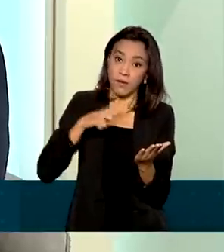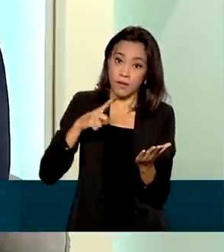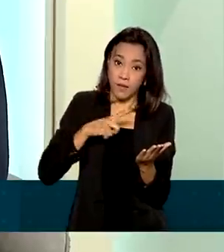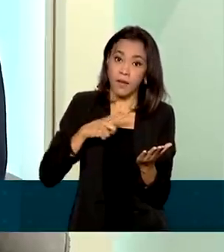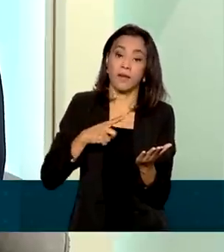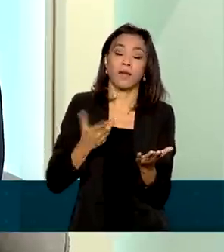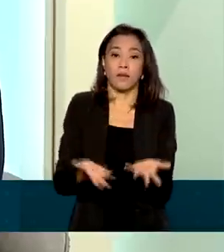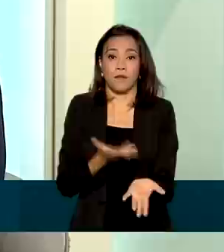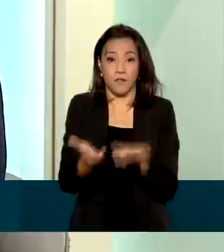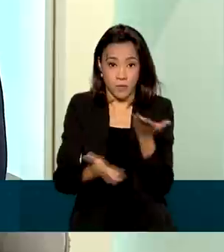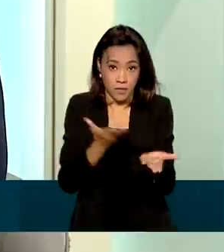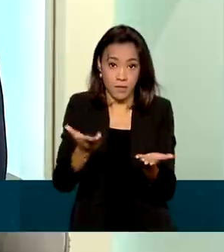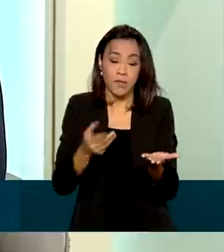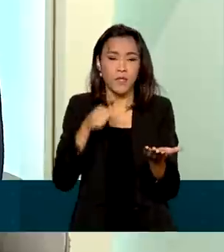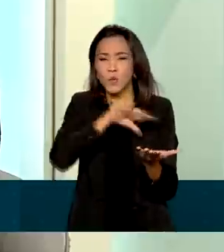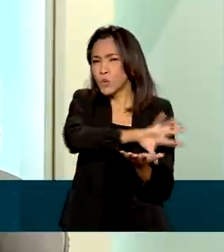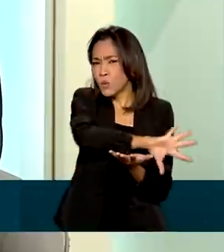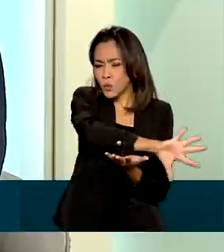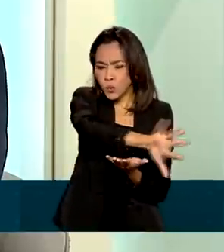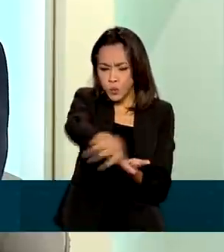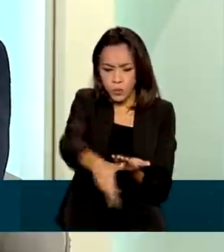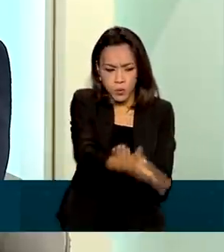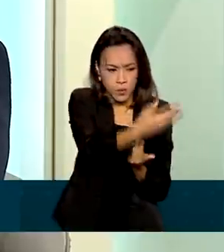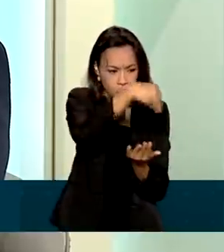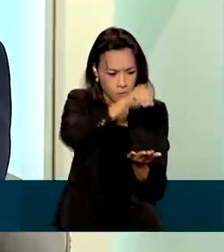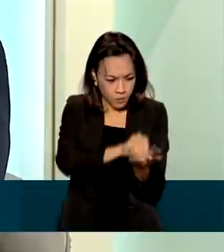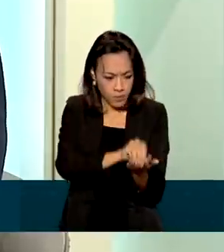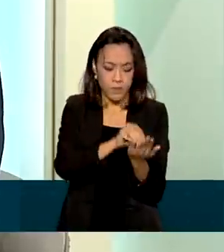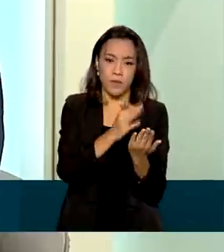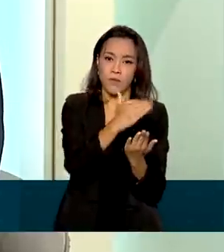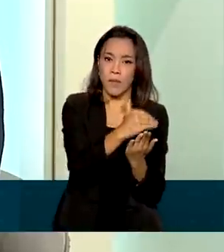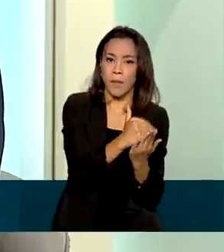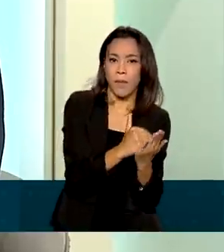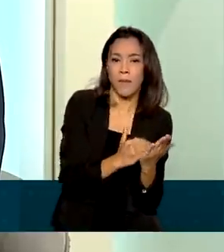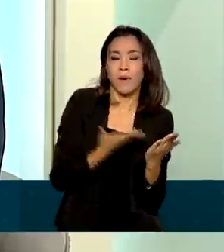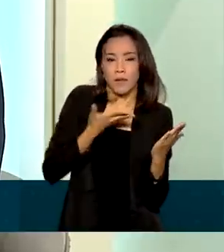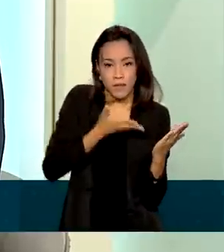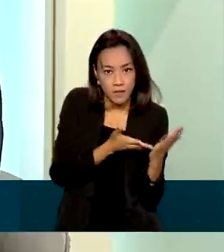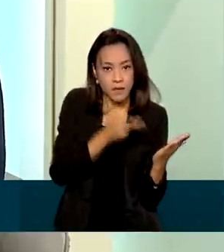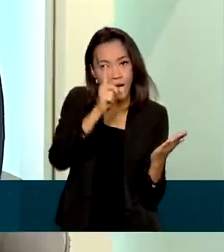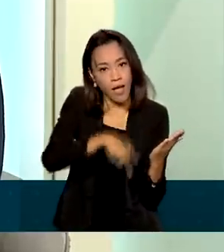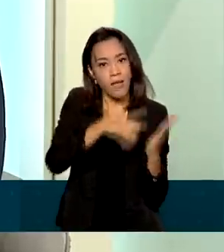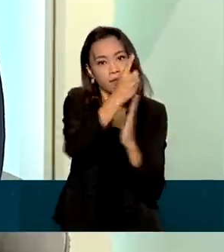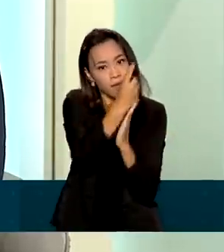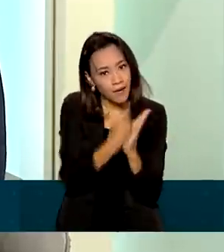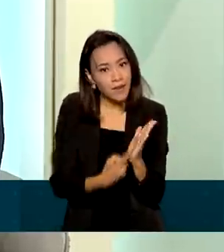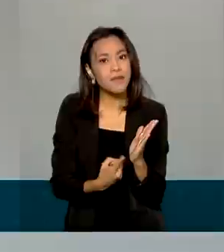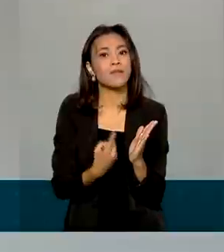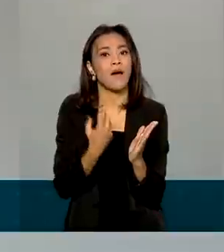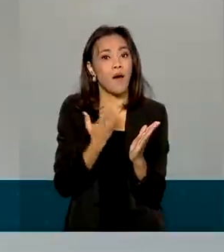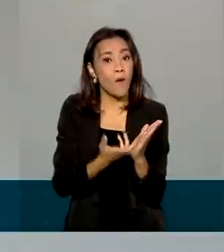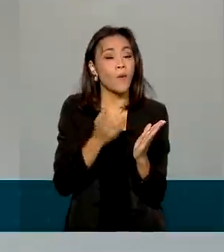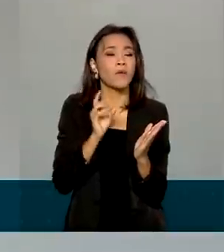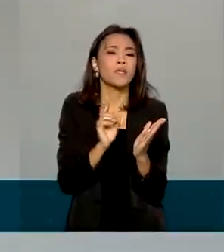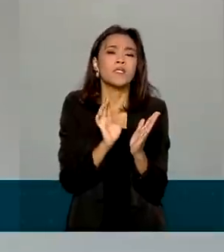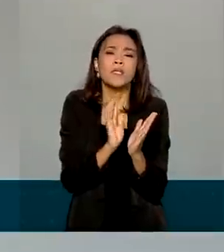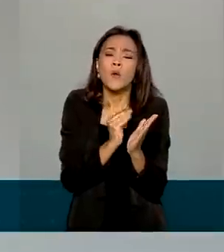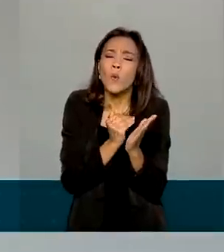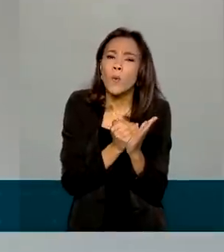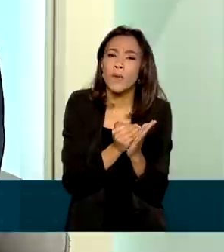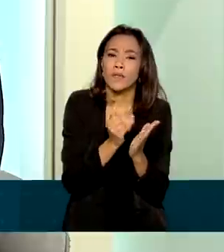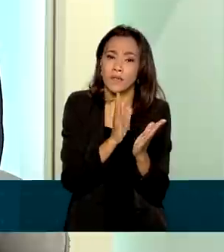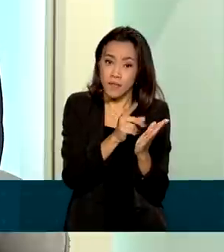serviço de saúde, tudo isso agregado é oferecido como uma declaração rascunho pré-preenchida ao